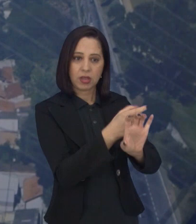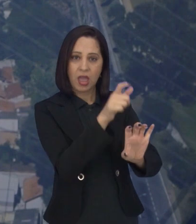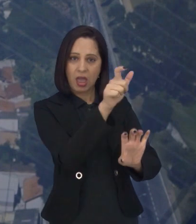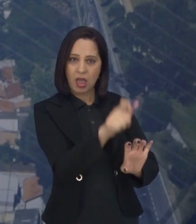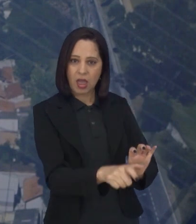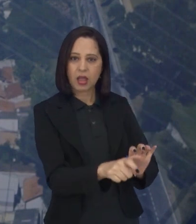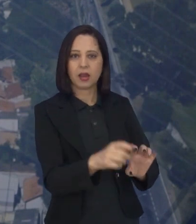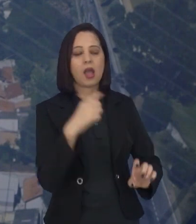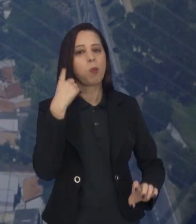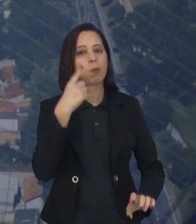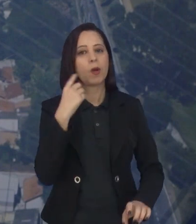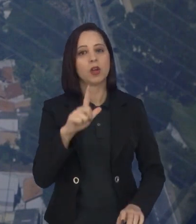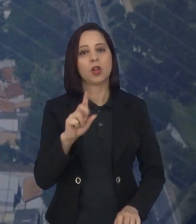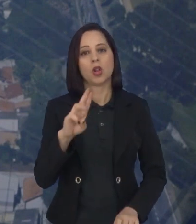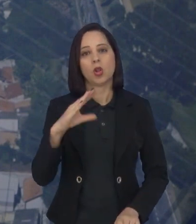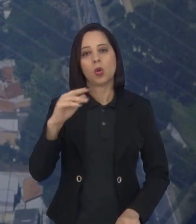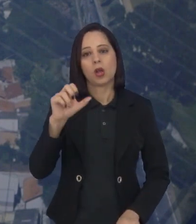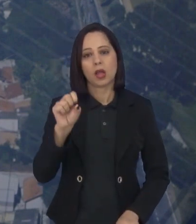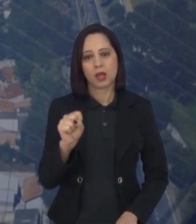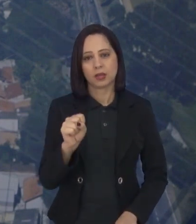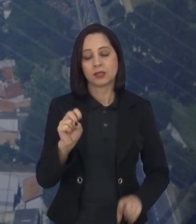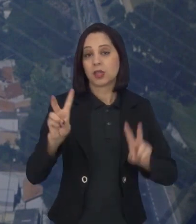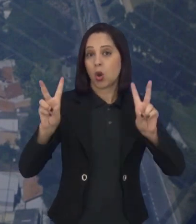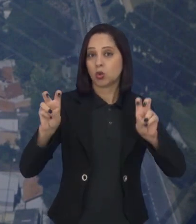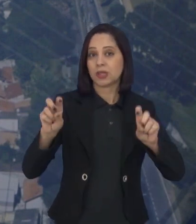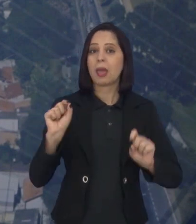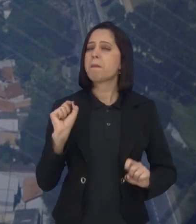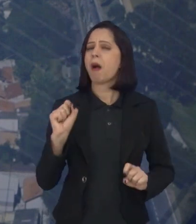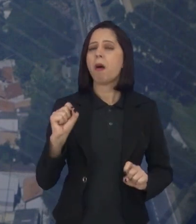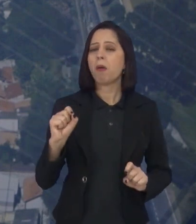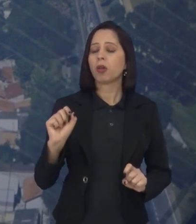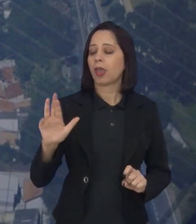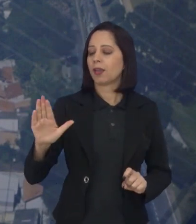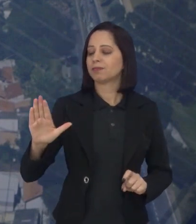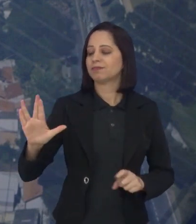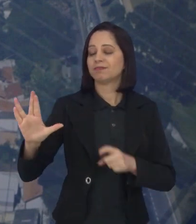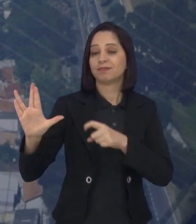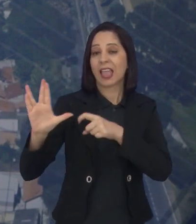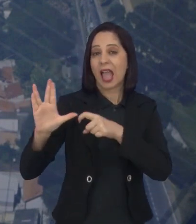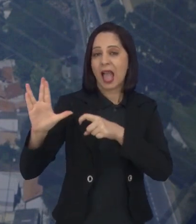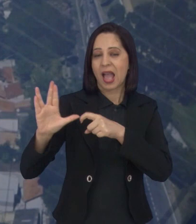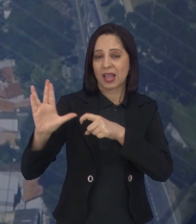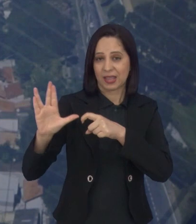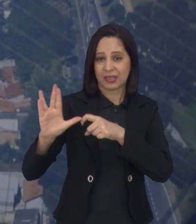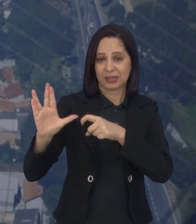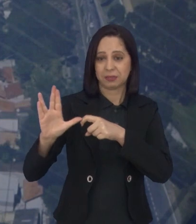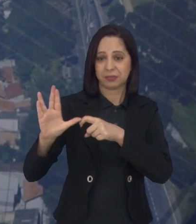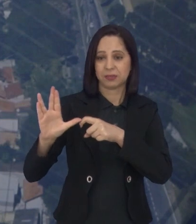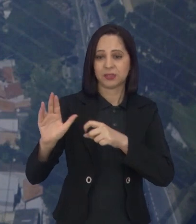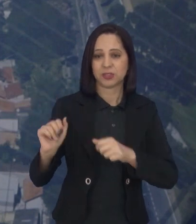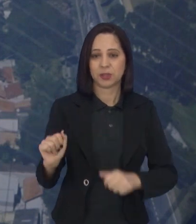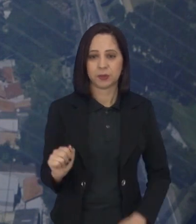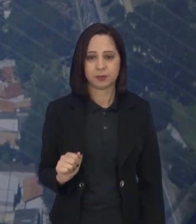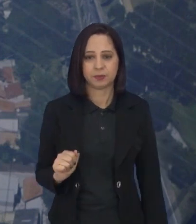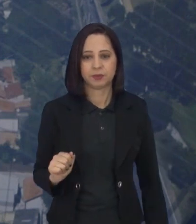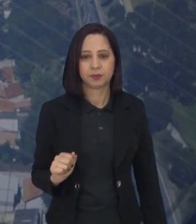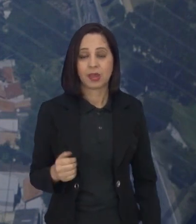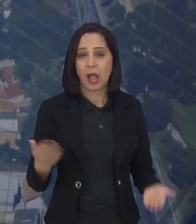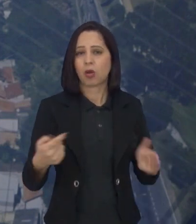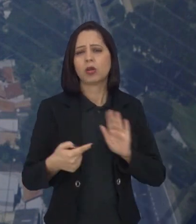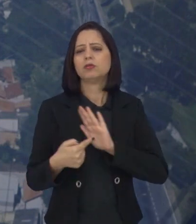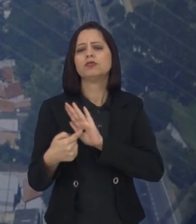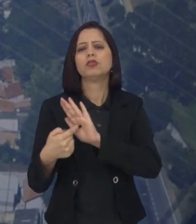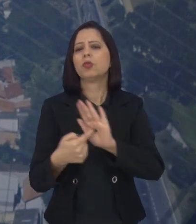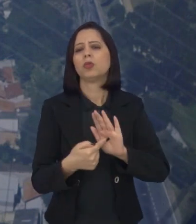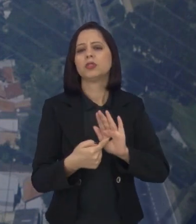com o advogado Lucas Pratari. O tema do Diálogos de hoje é canabidiol. Bom, eu quero exibir agora,